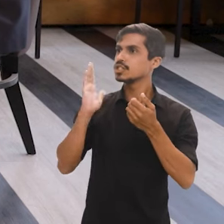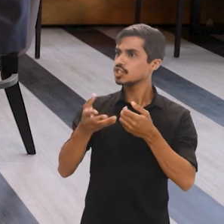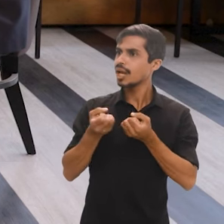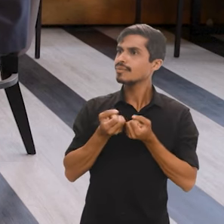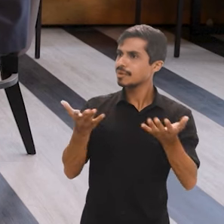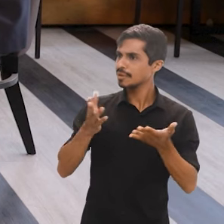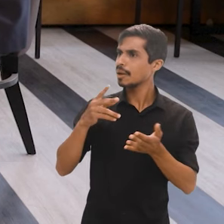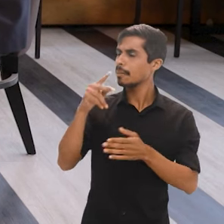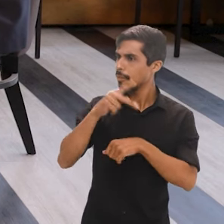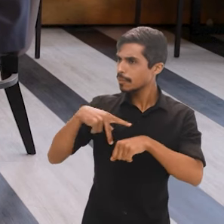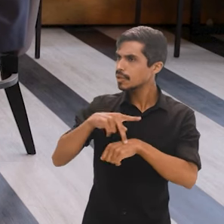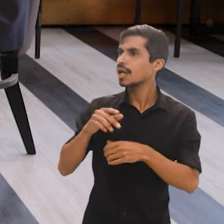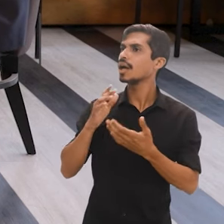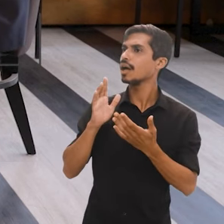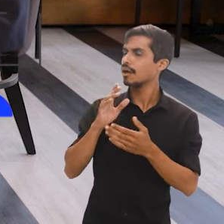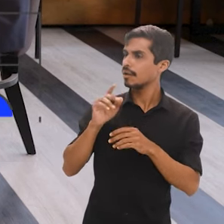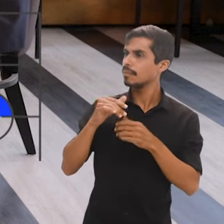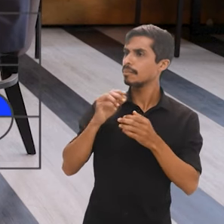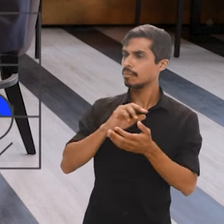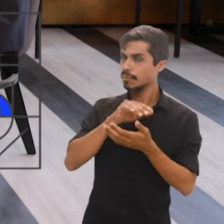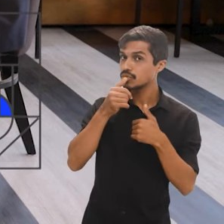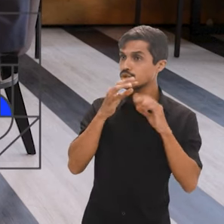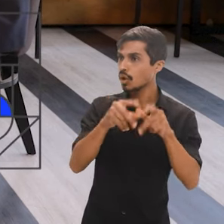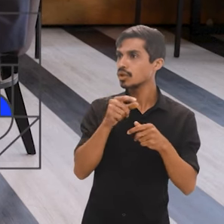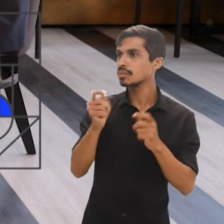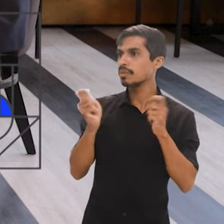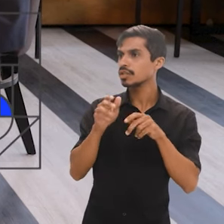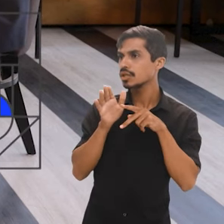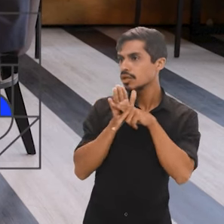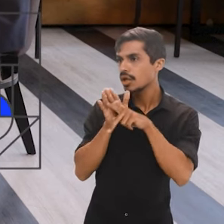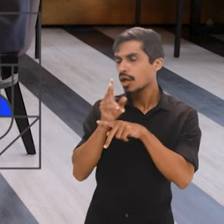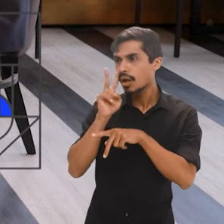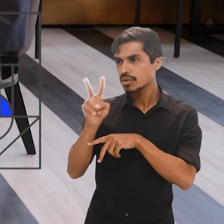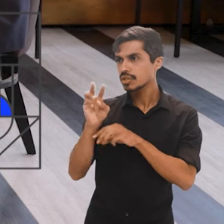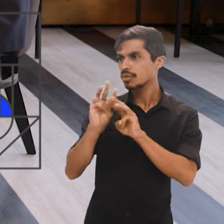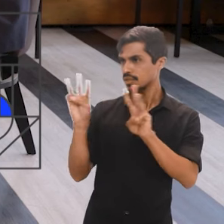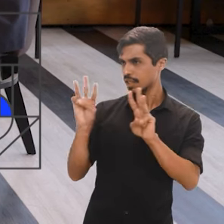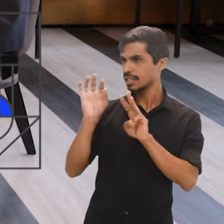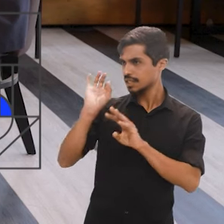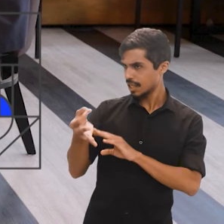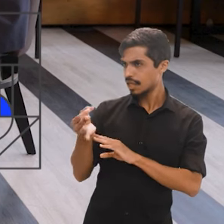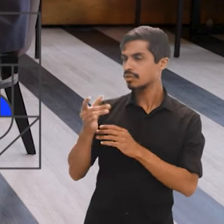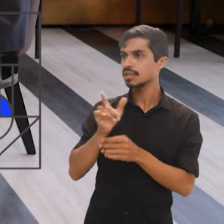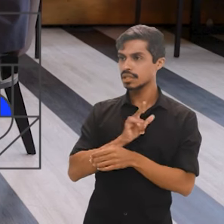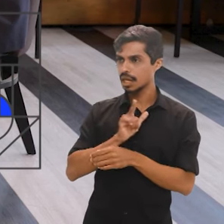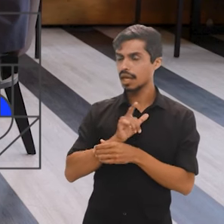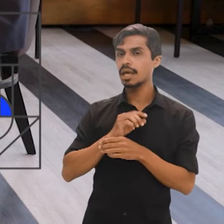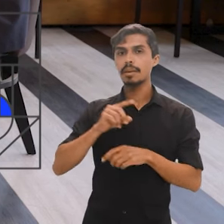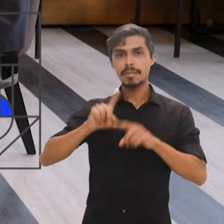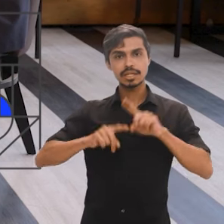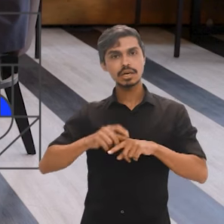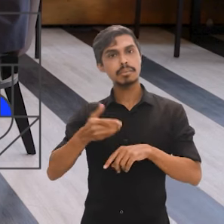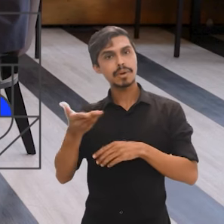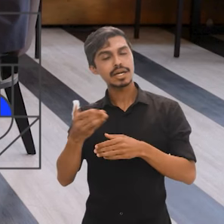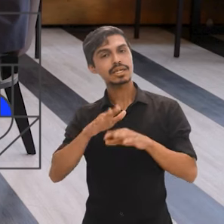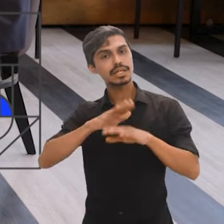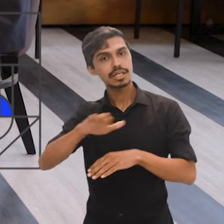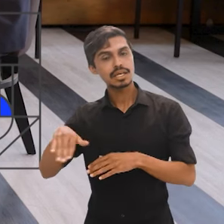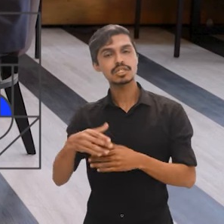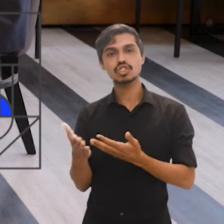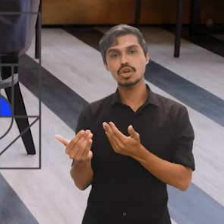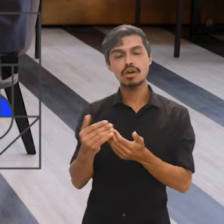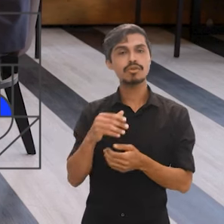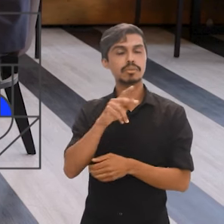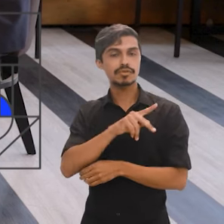disponível para a população nos sites, no site do IBGE, as pessoas podem ter acesso. ter material para as crianças, para jovens, para